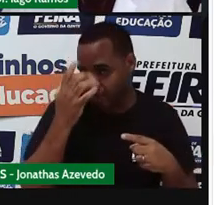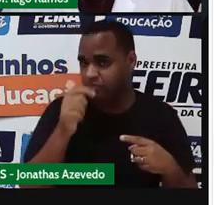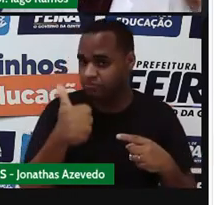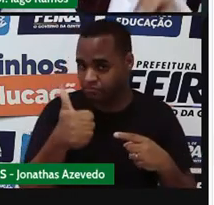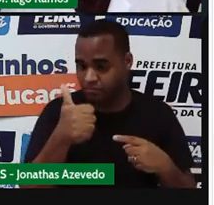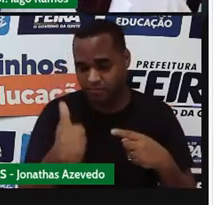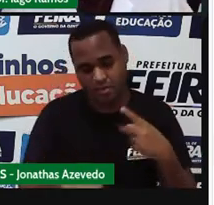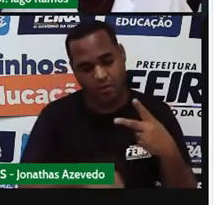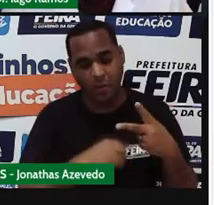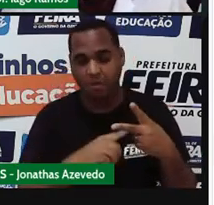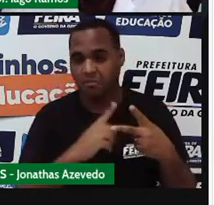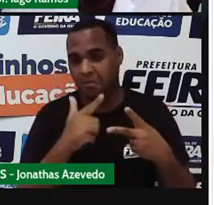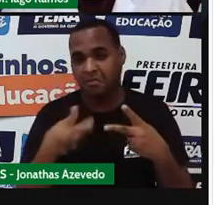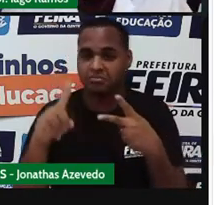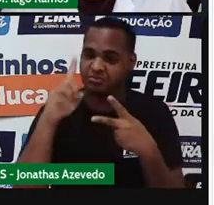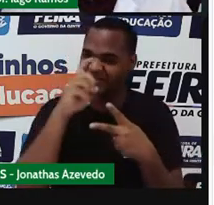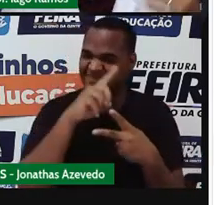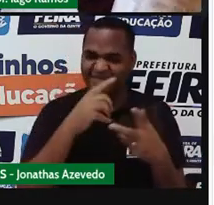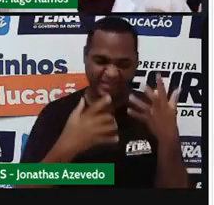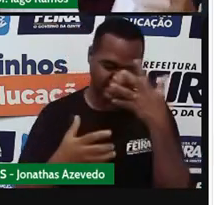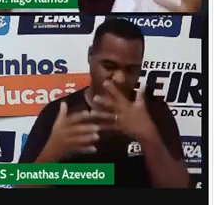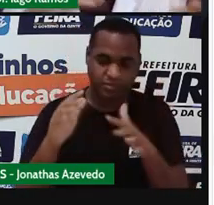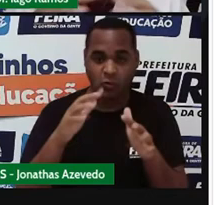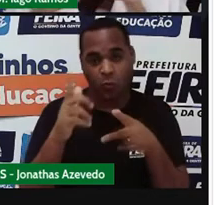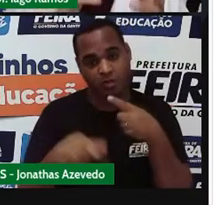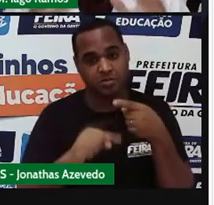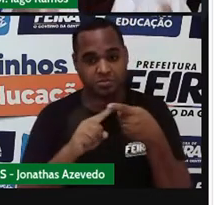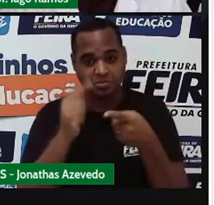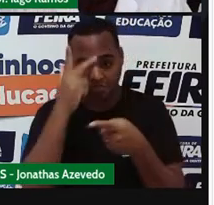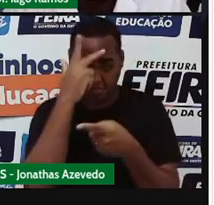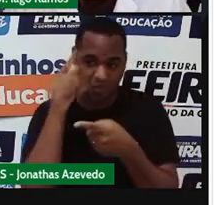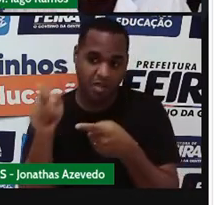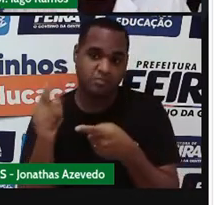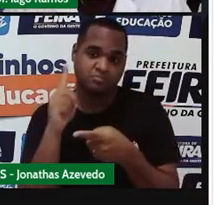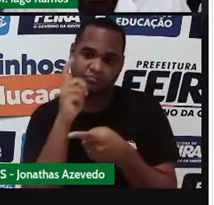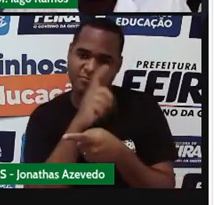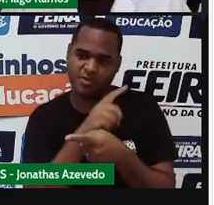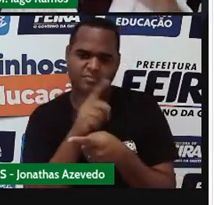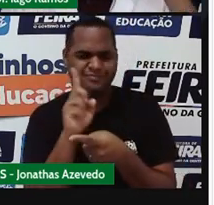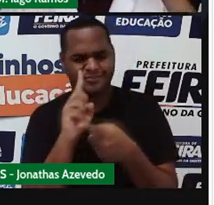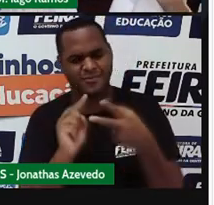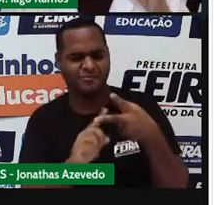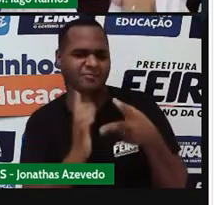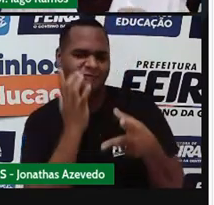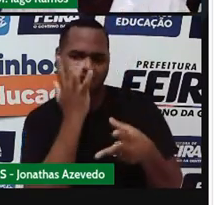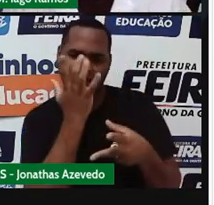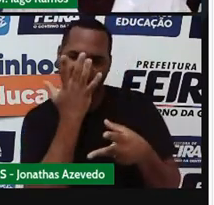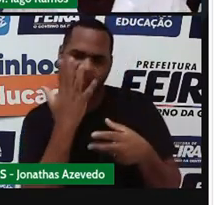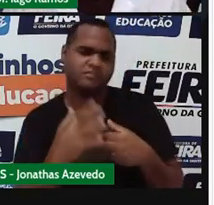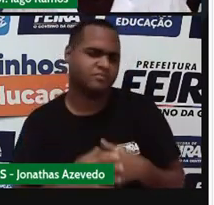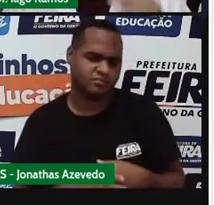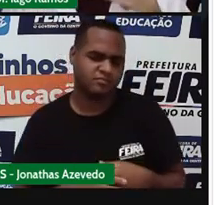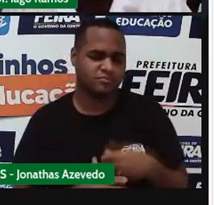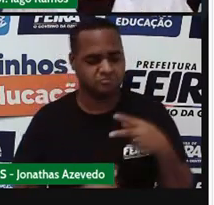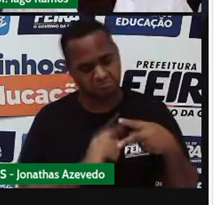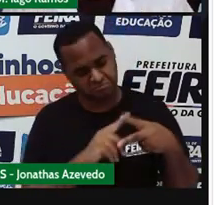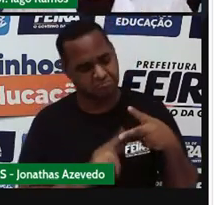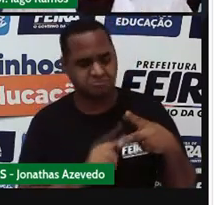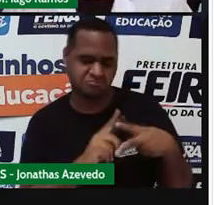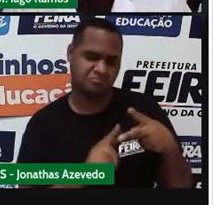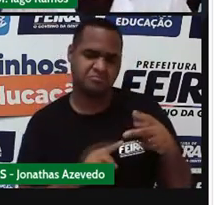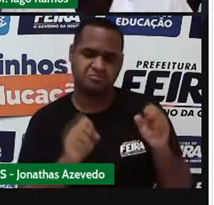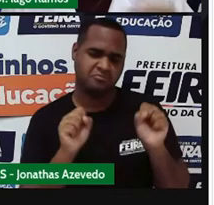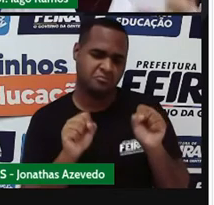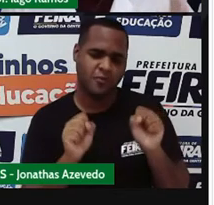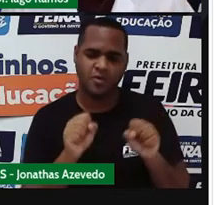e a outra mais difícil, né? Ou para outra pessoa e isso pode acontecer o contrário. Você pode escolher uma das formas e sempre